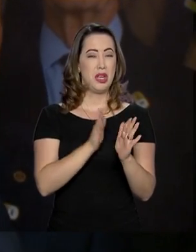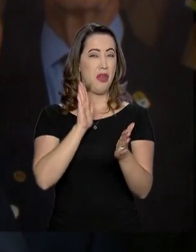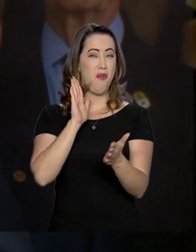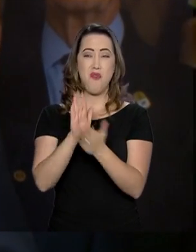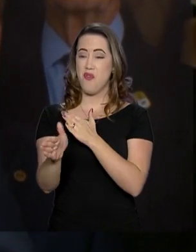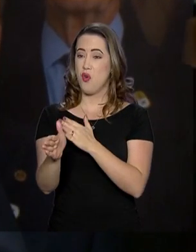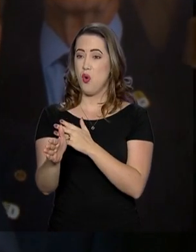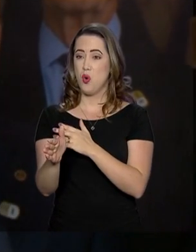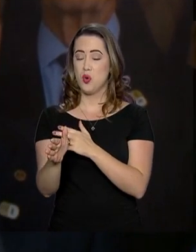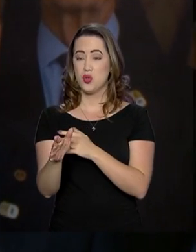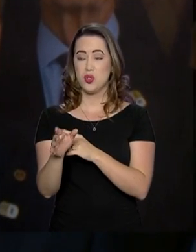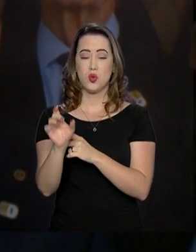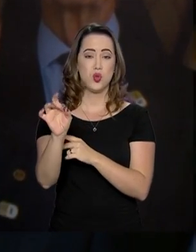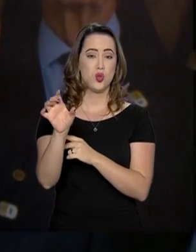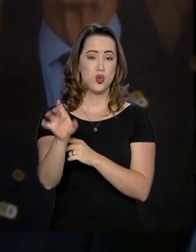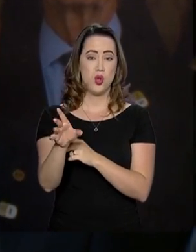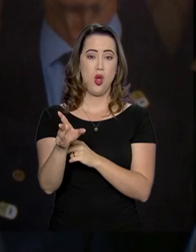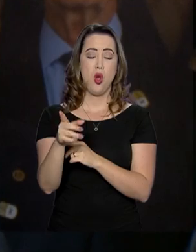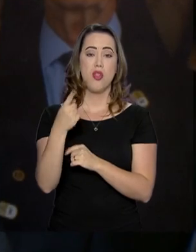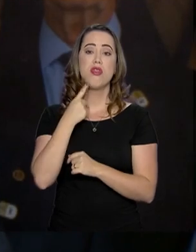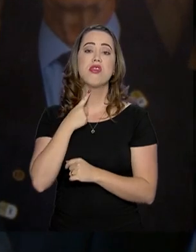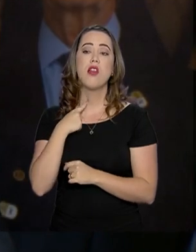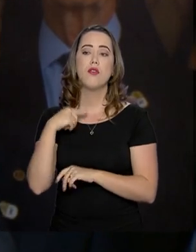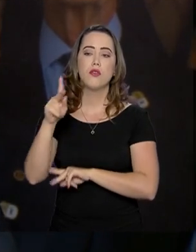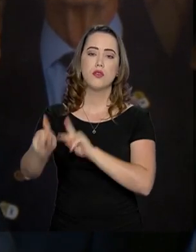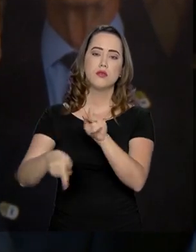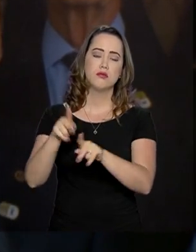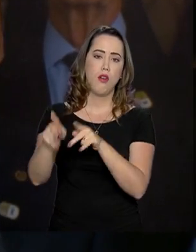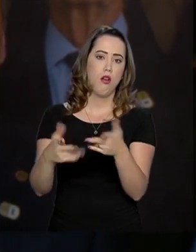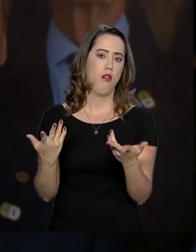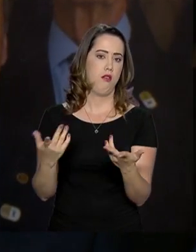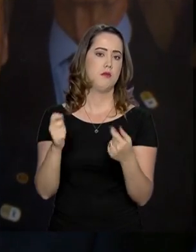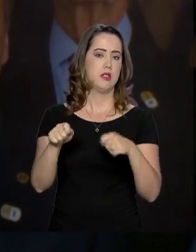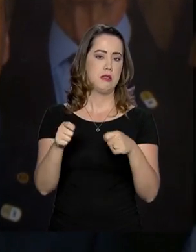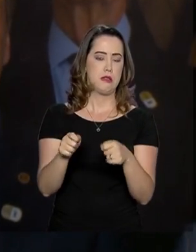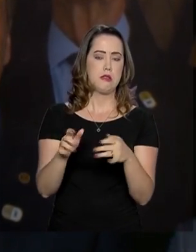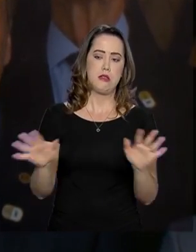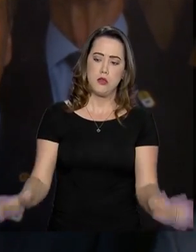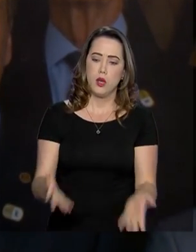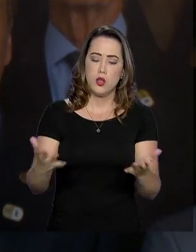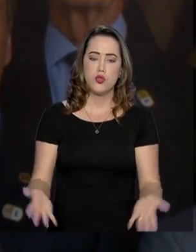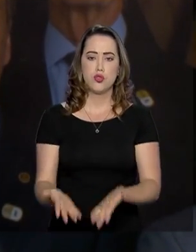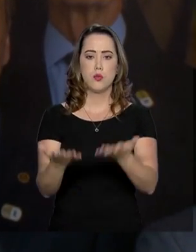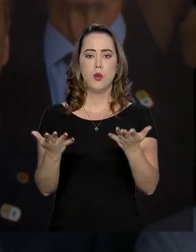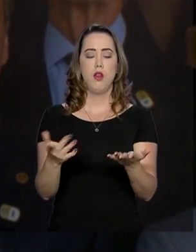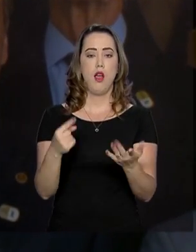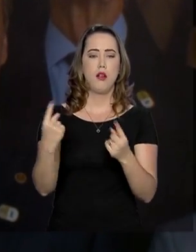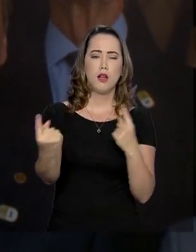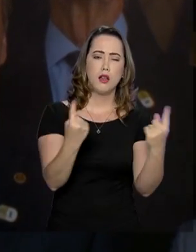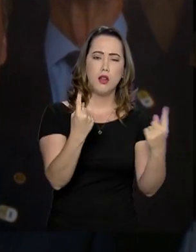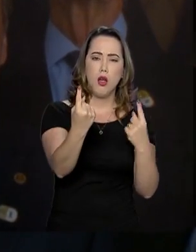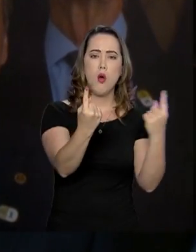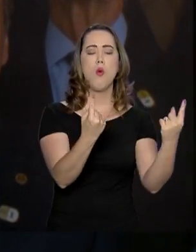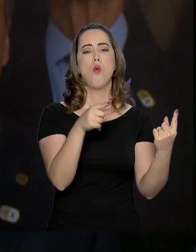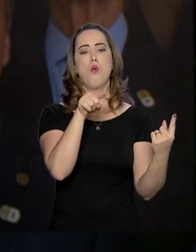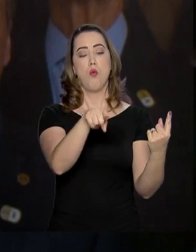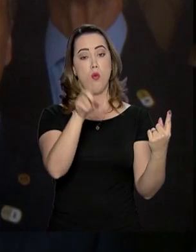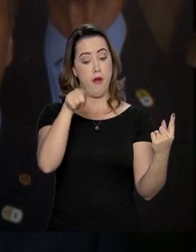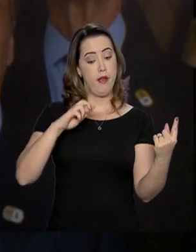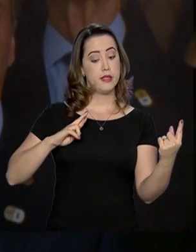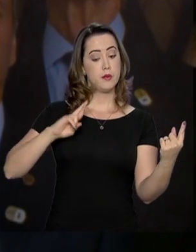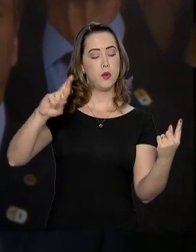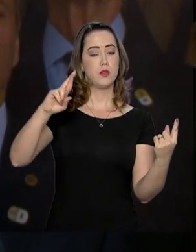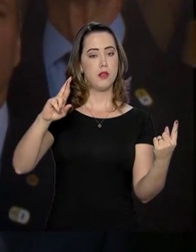do populismo, que estimulem a cada um ser realmente responsável